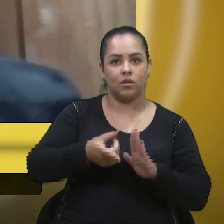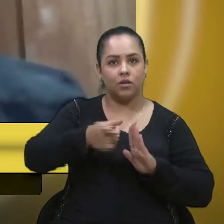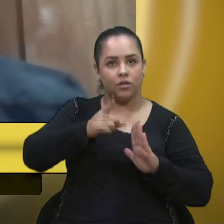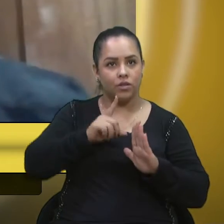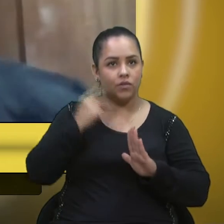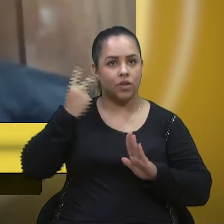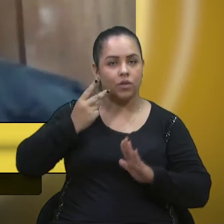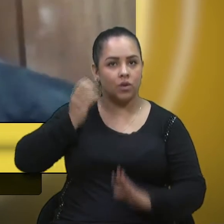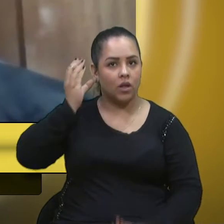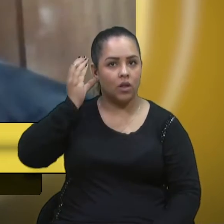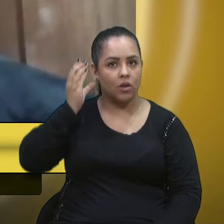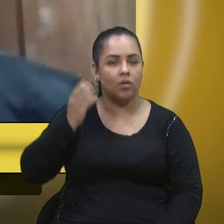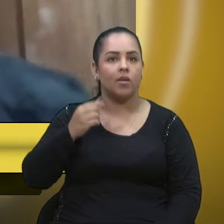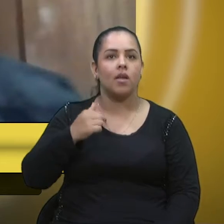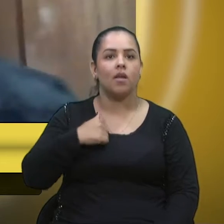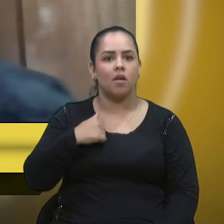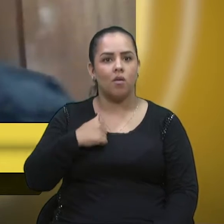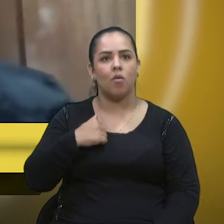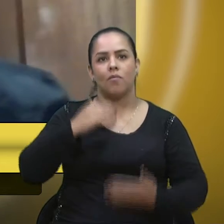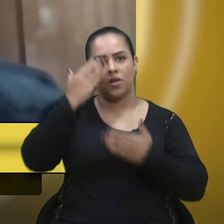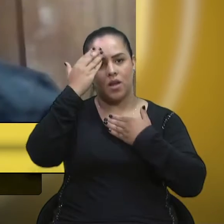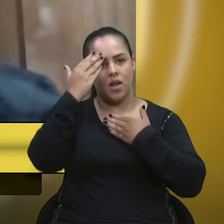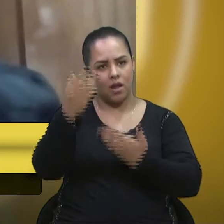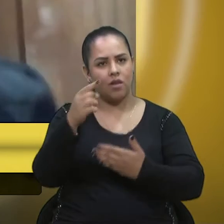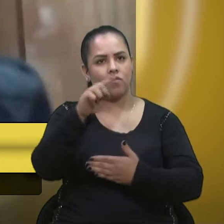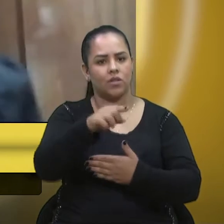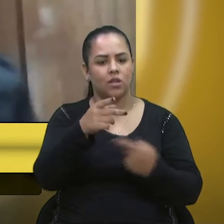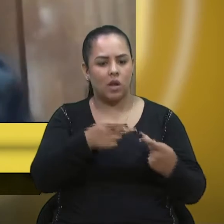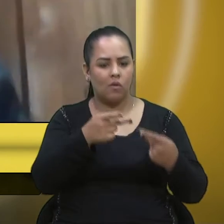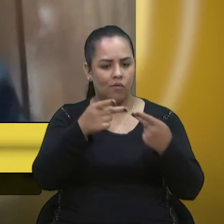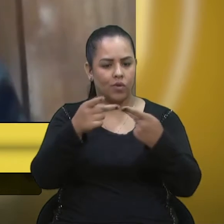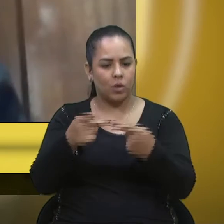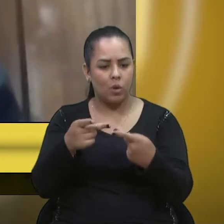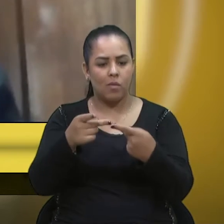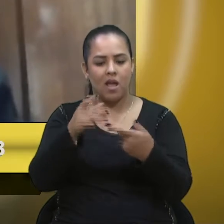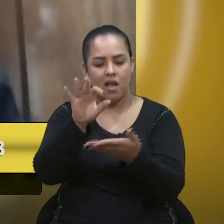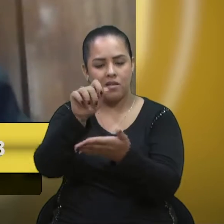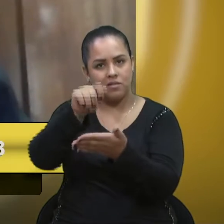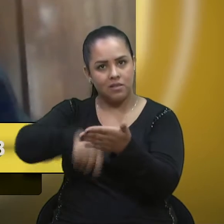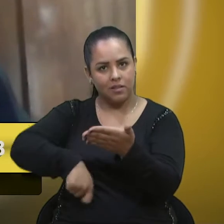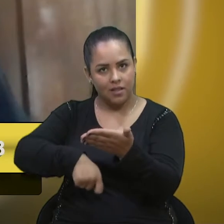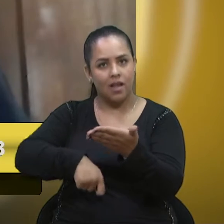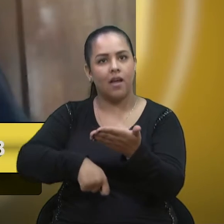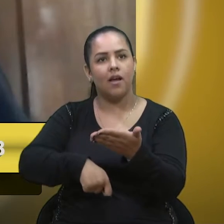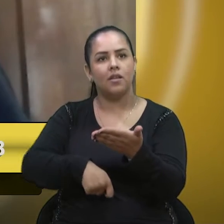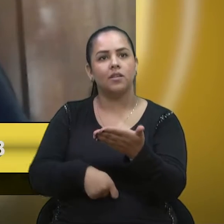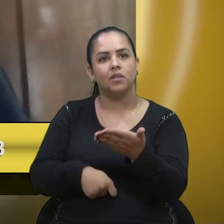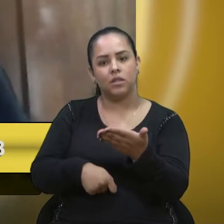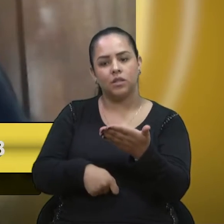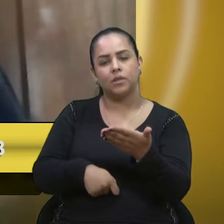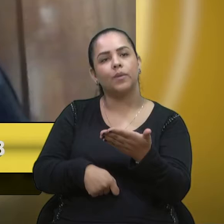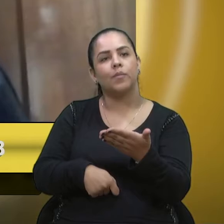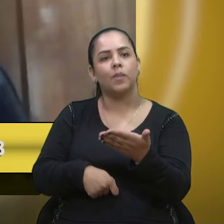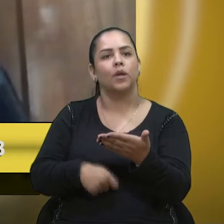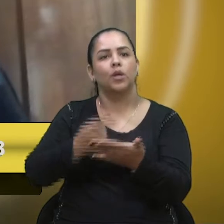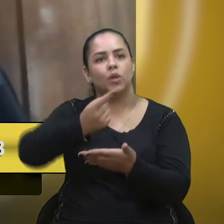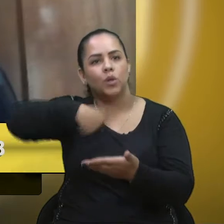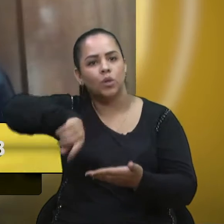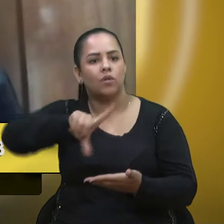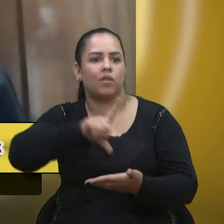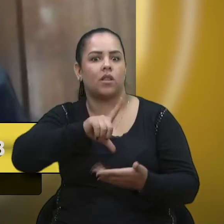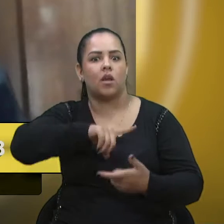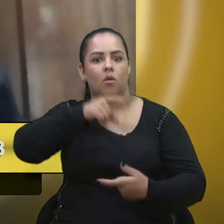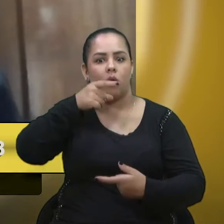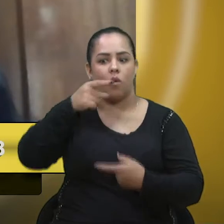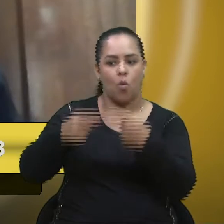Cadori, até para lhe agradecer o convite em assinar essa frente. E nós teremos muito debate